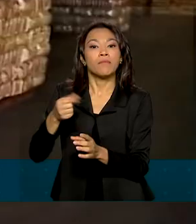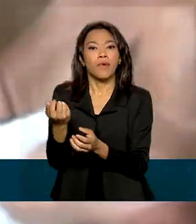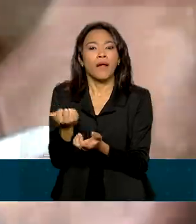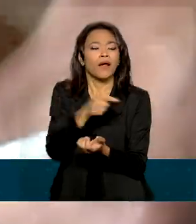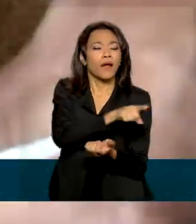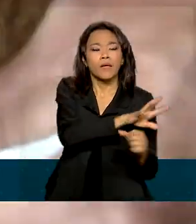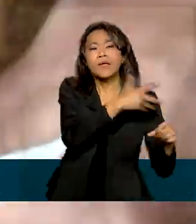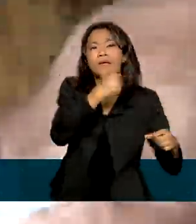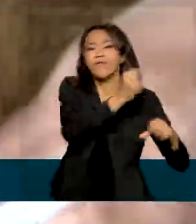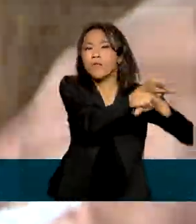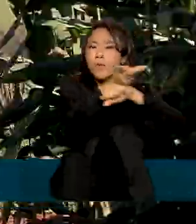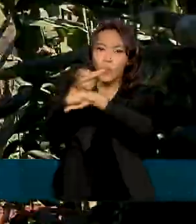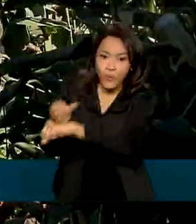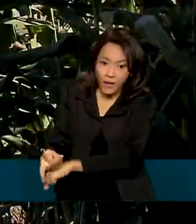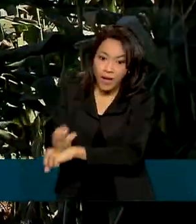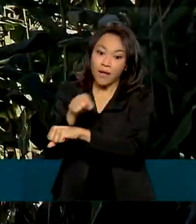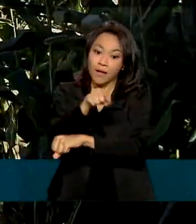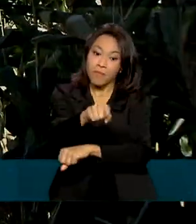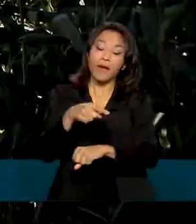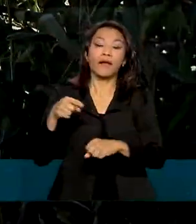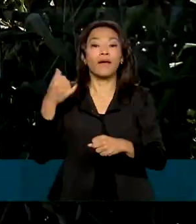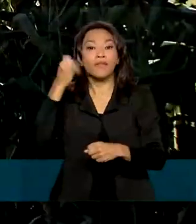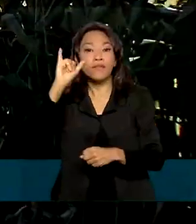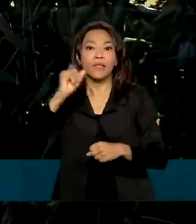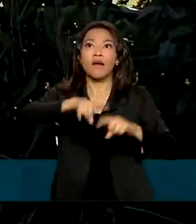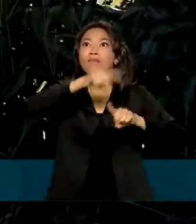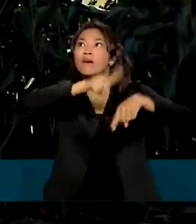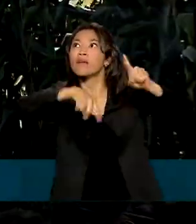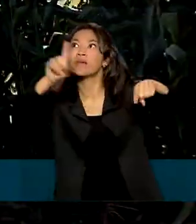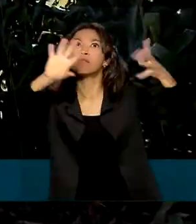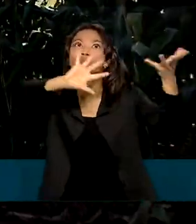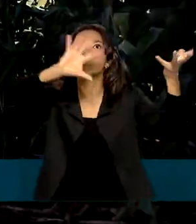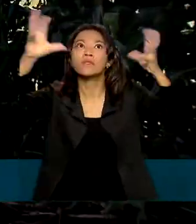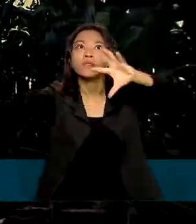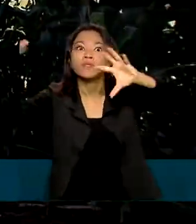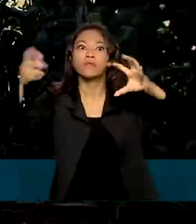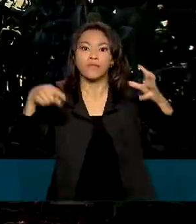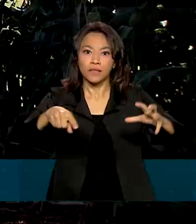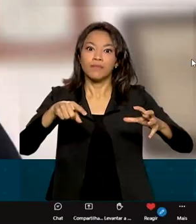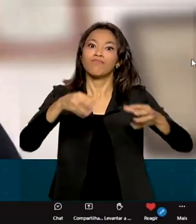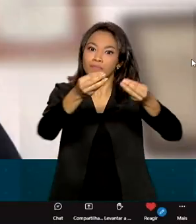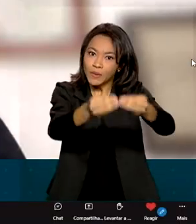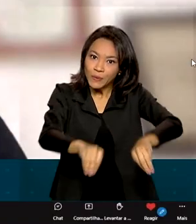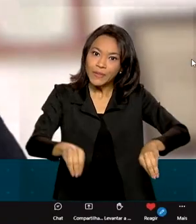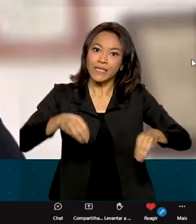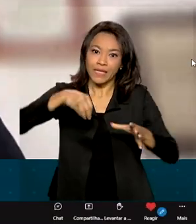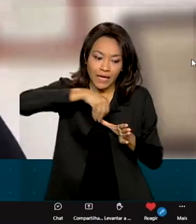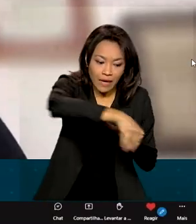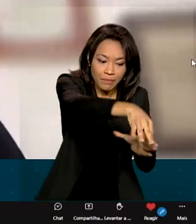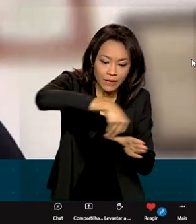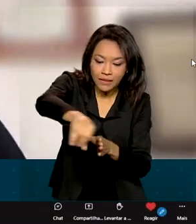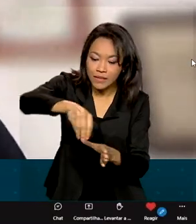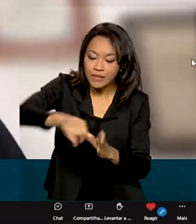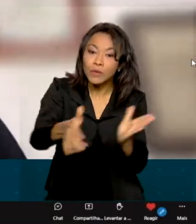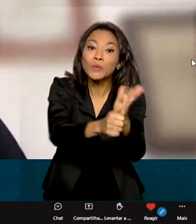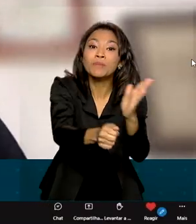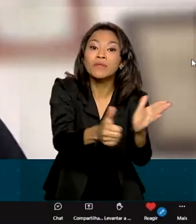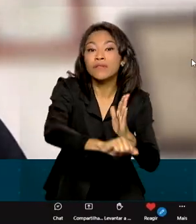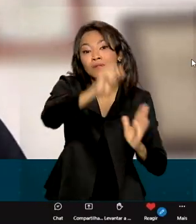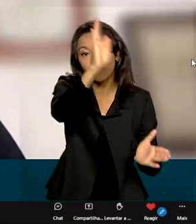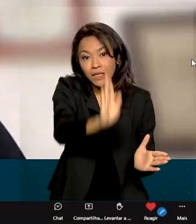diante de variações do clima, que afetam as plantações no país. Então, aí é que entra a Conab.